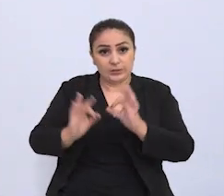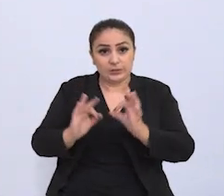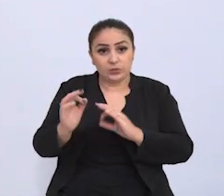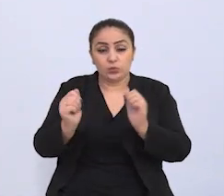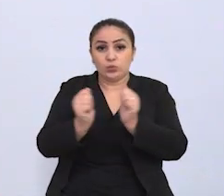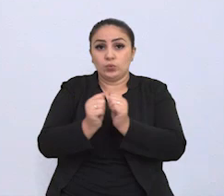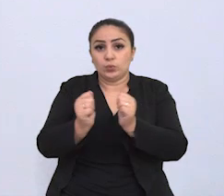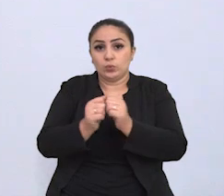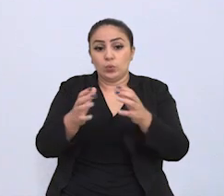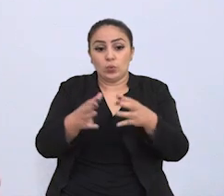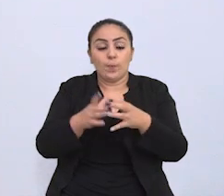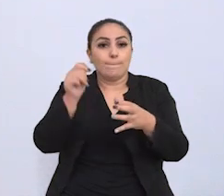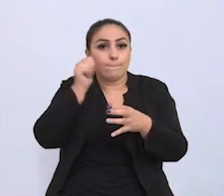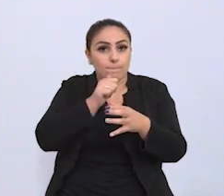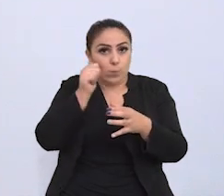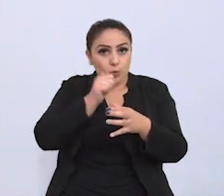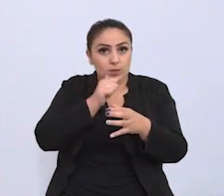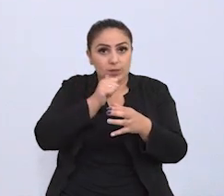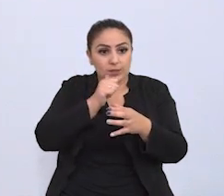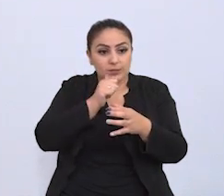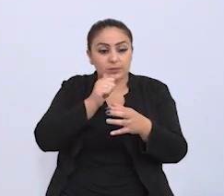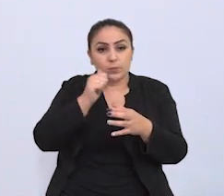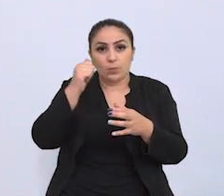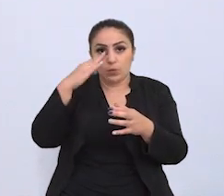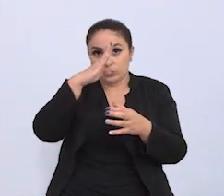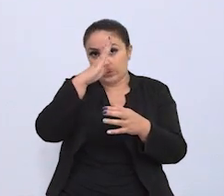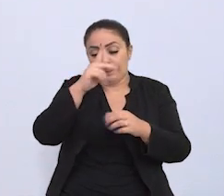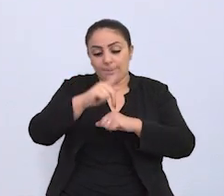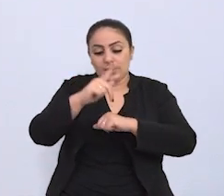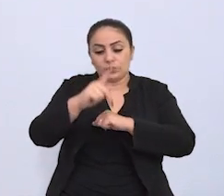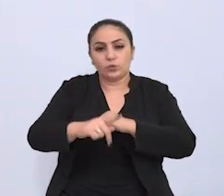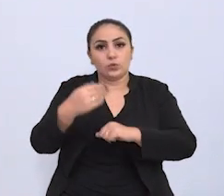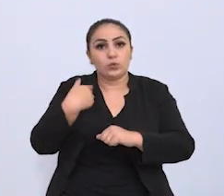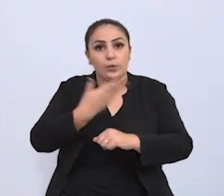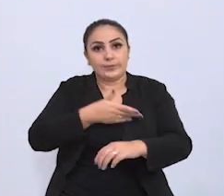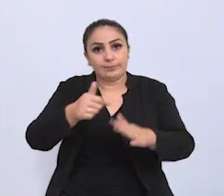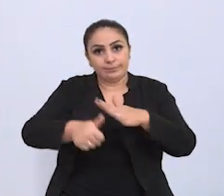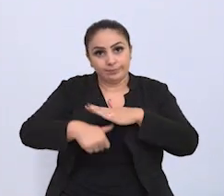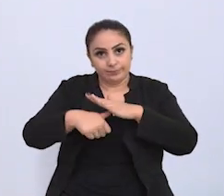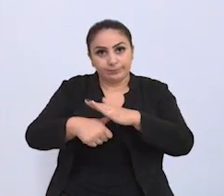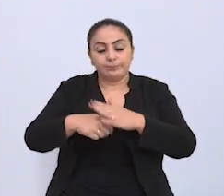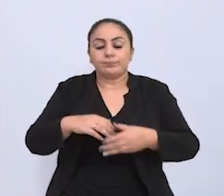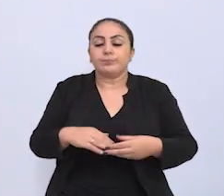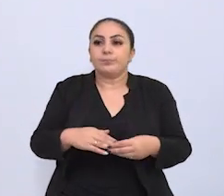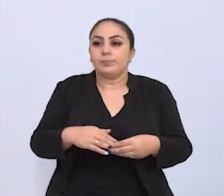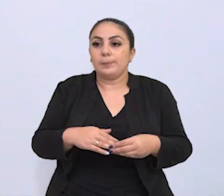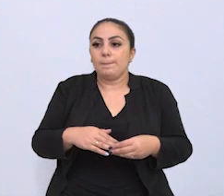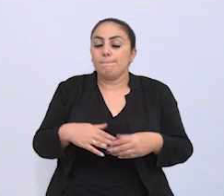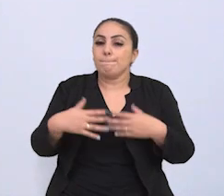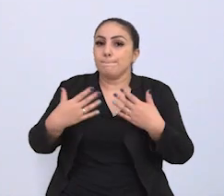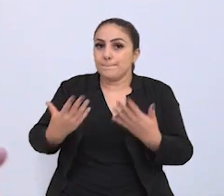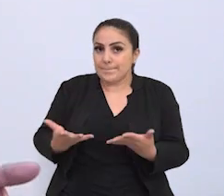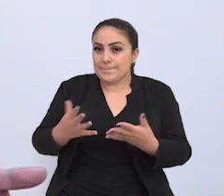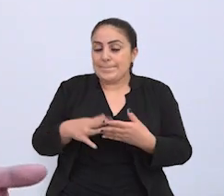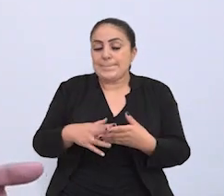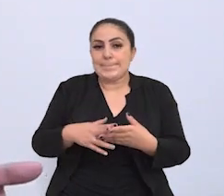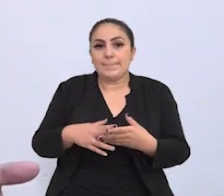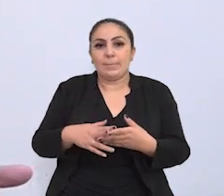organização através do grupo das mulheres com Bolsonaro Passo Fundo que nós lideramos e